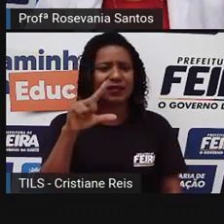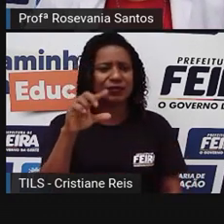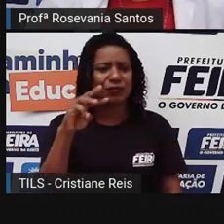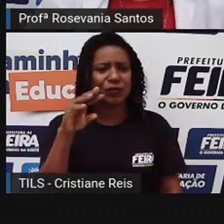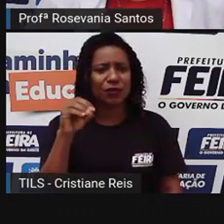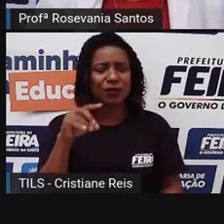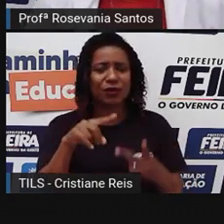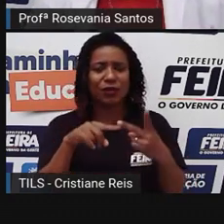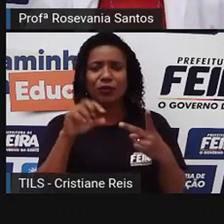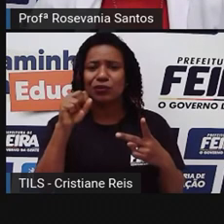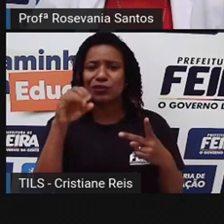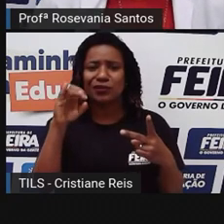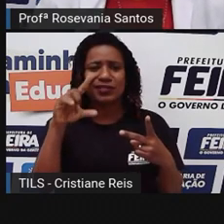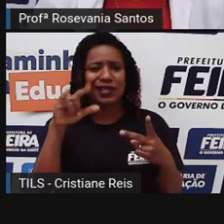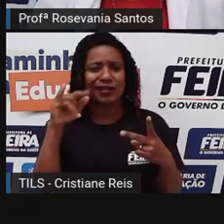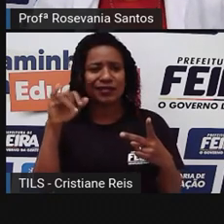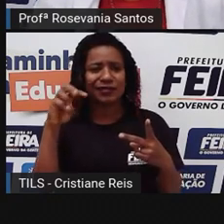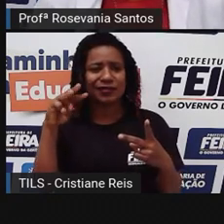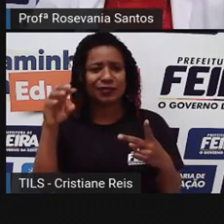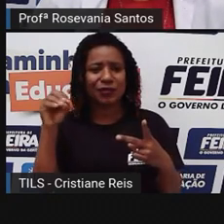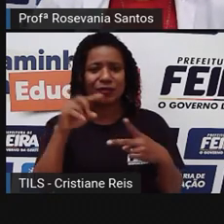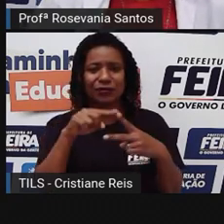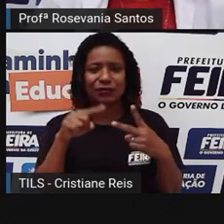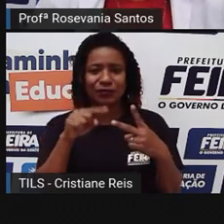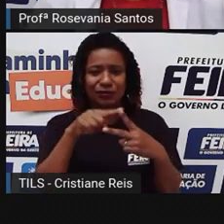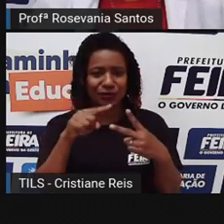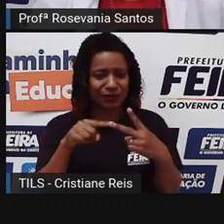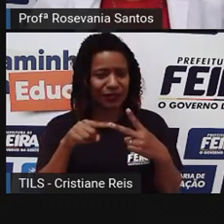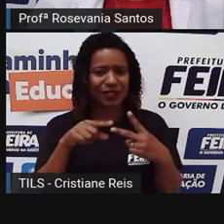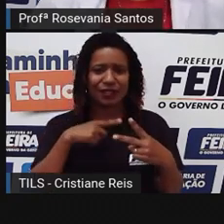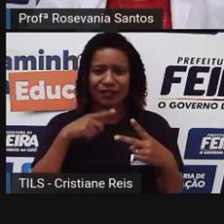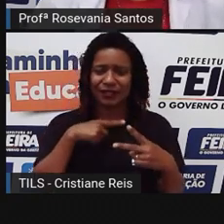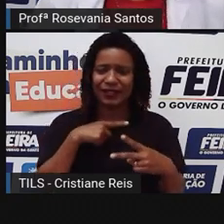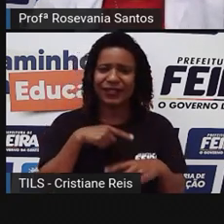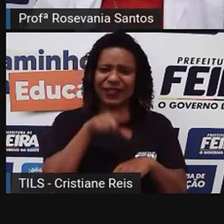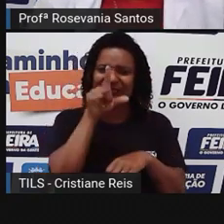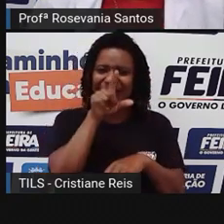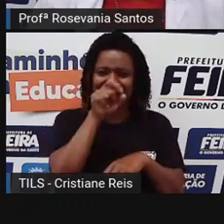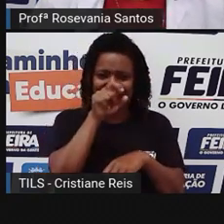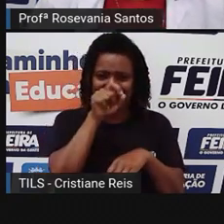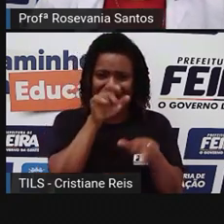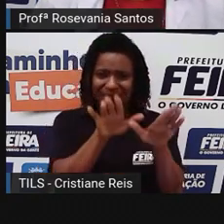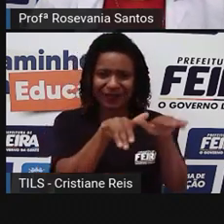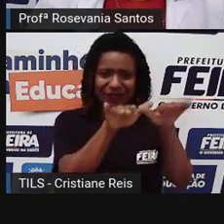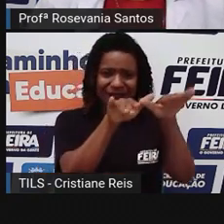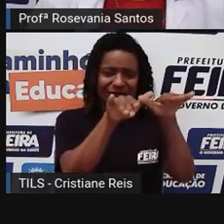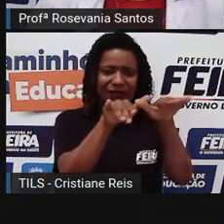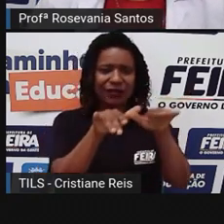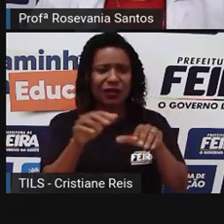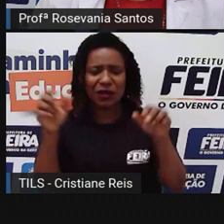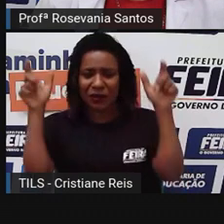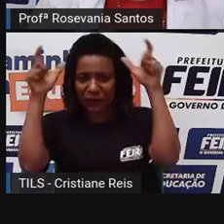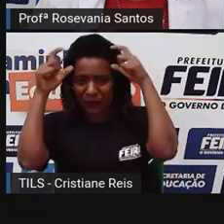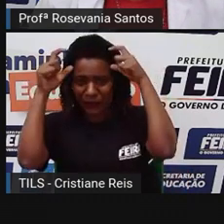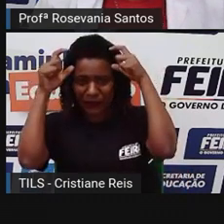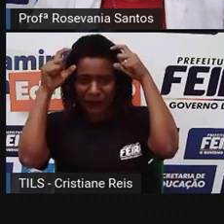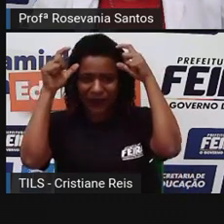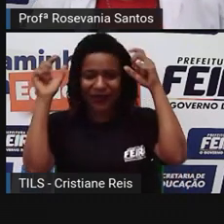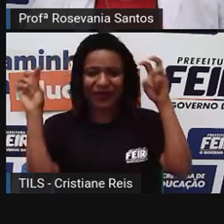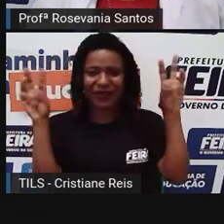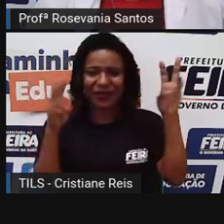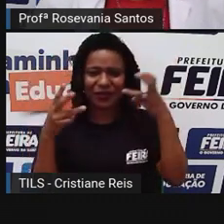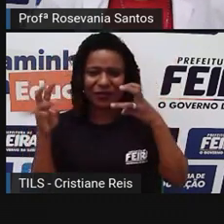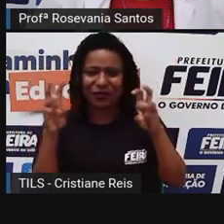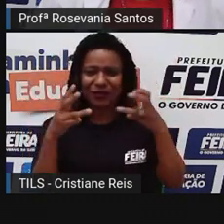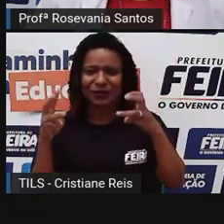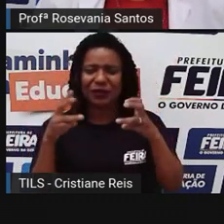logo aí, né? Esses dois animais aí, Águia de um lado, urso do outro, né? Esses torpedozinhos aí, né?